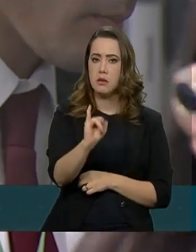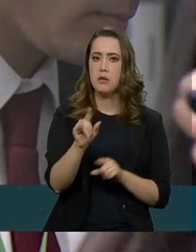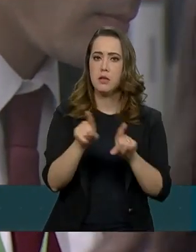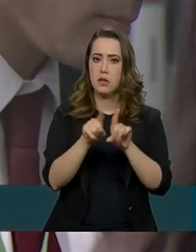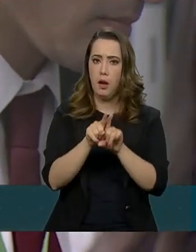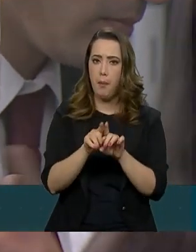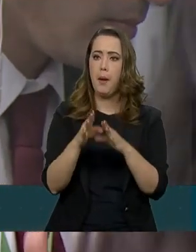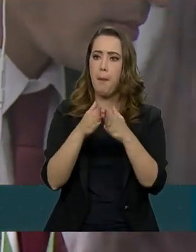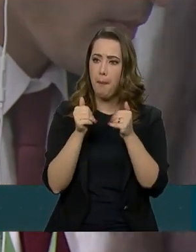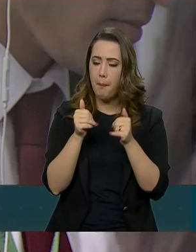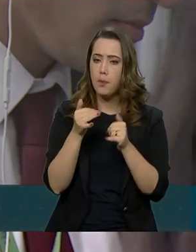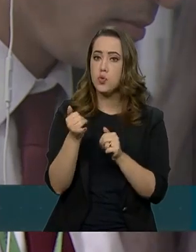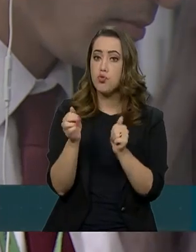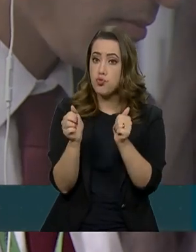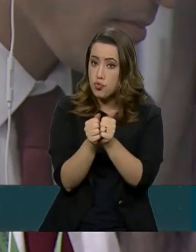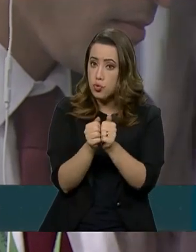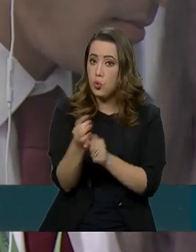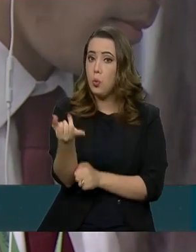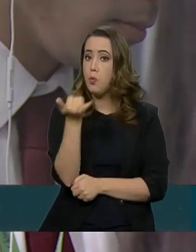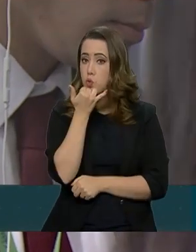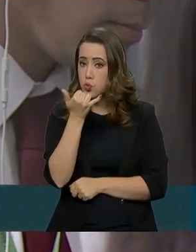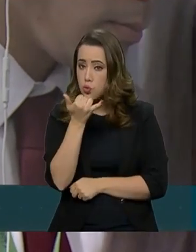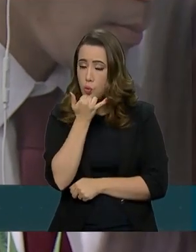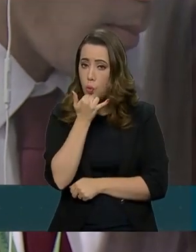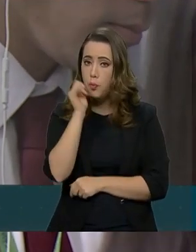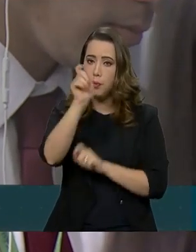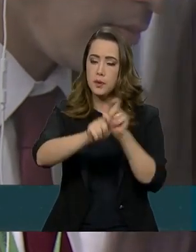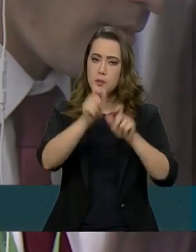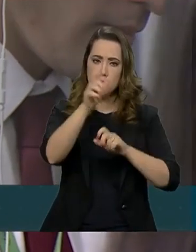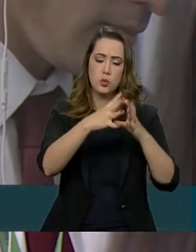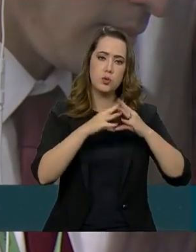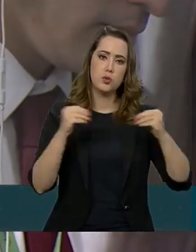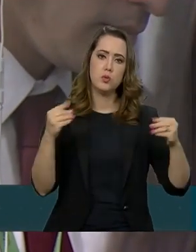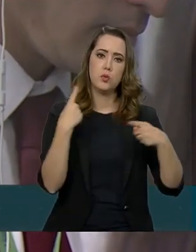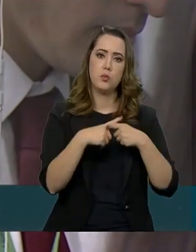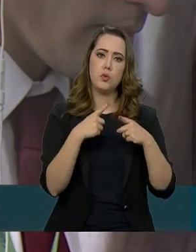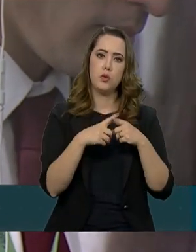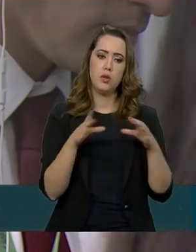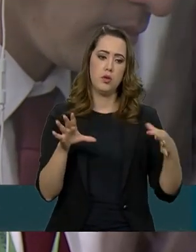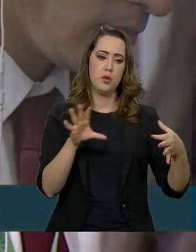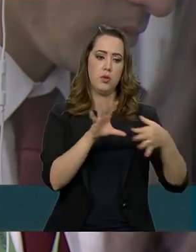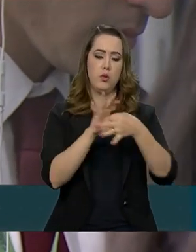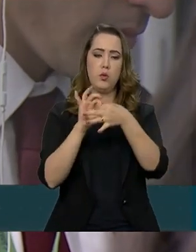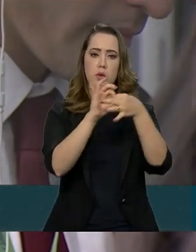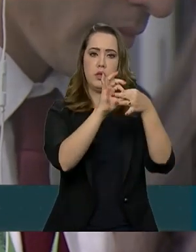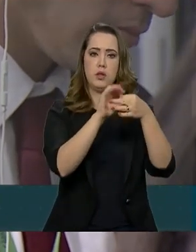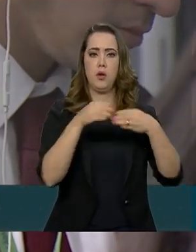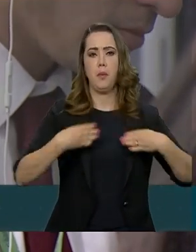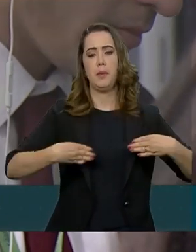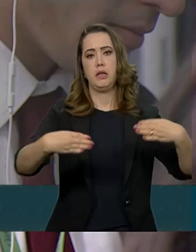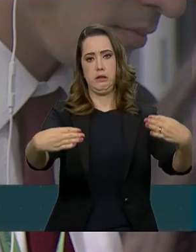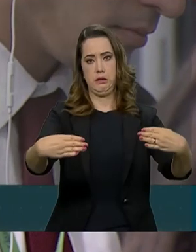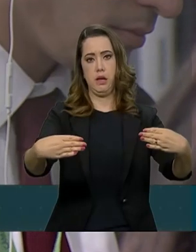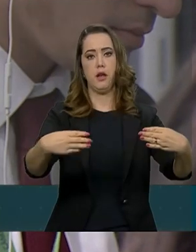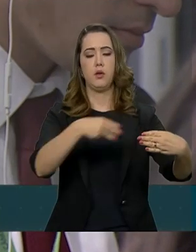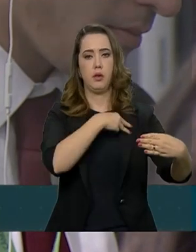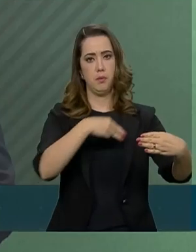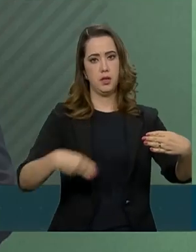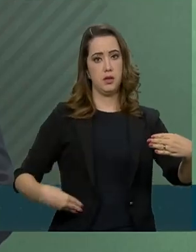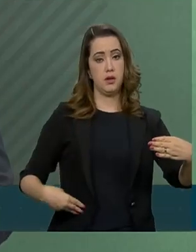pediria desculpa caso haja essa formalização, já que é um órgão vinculado ao Ministério da Ministra Damares.